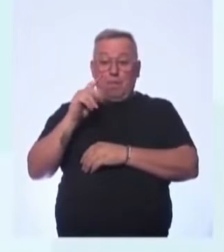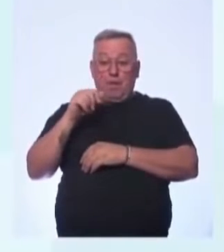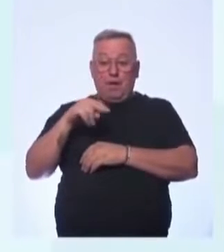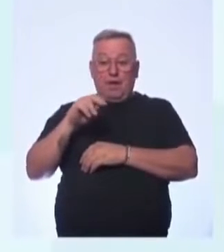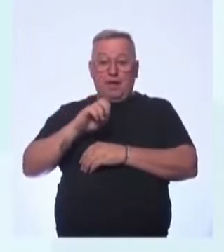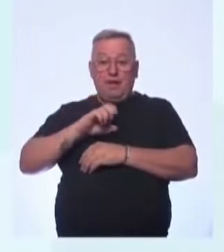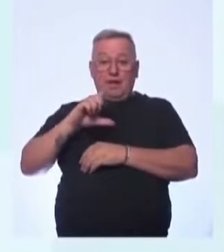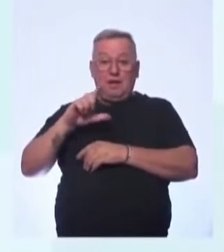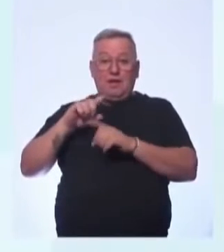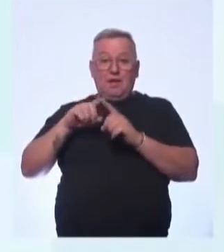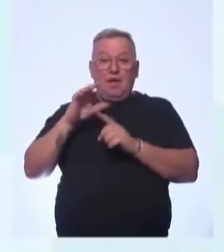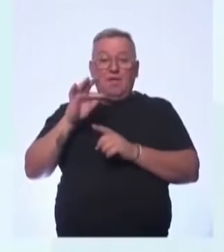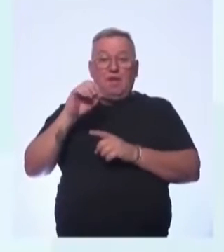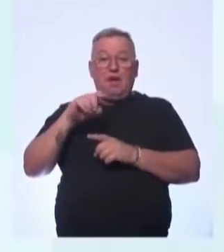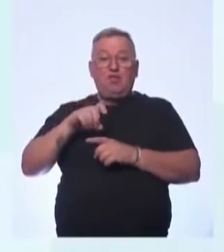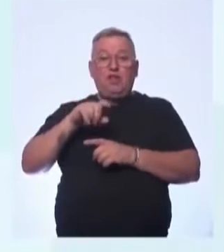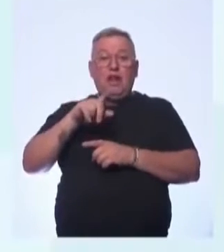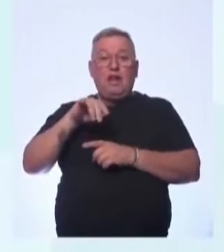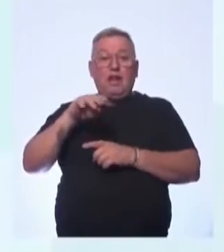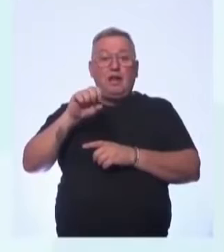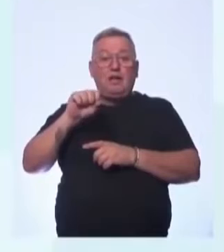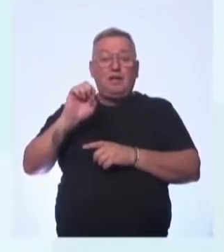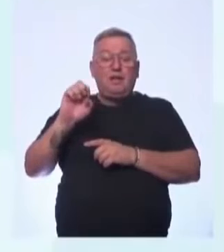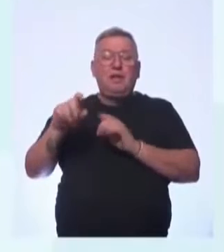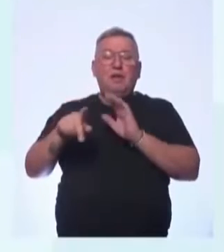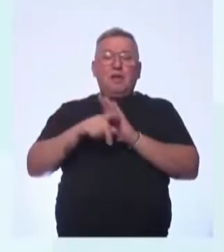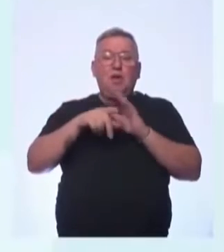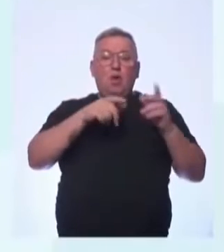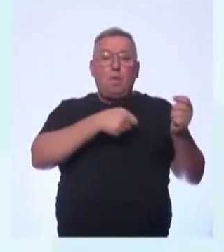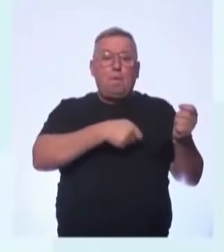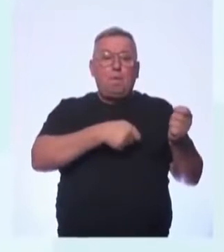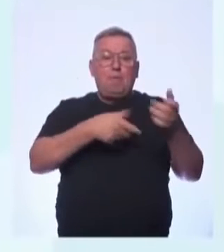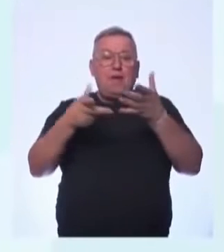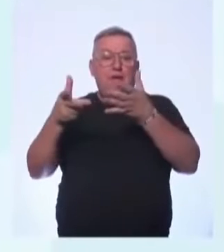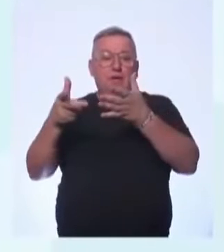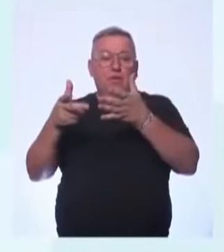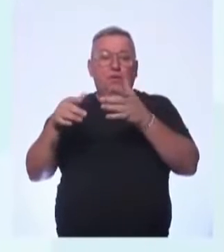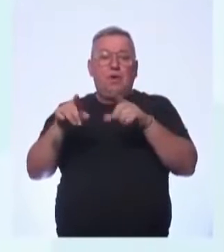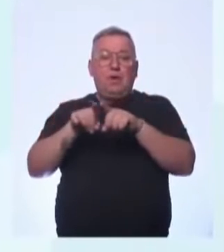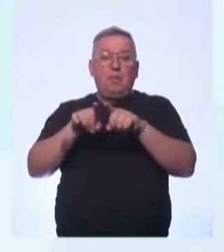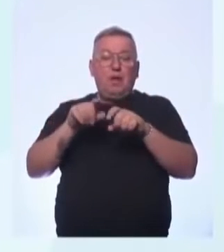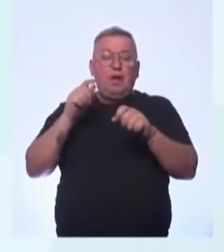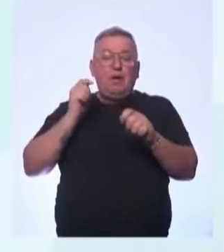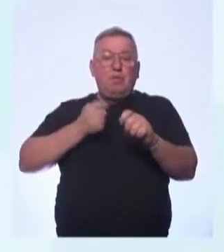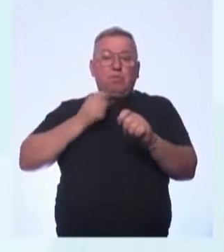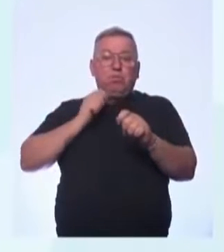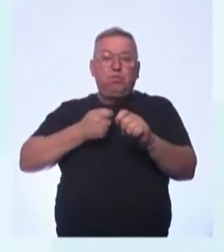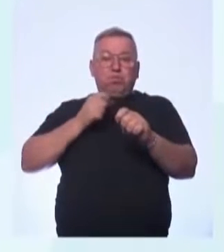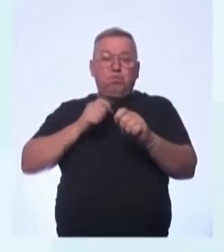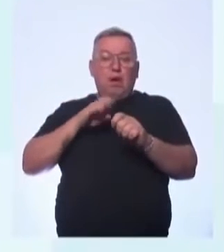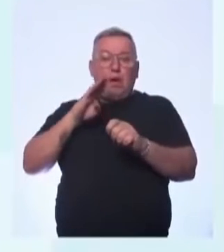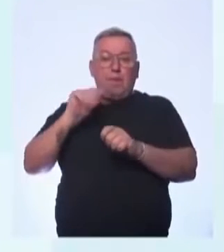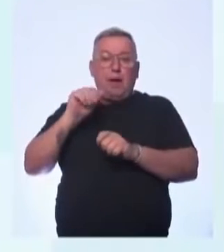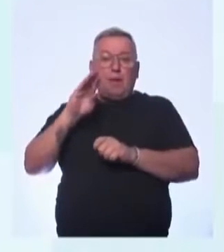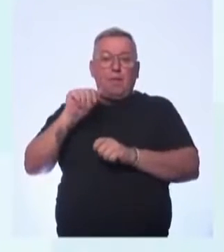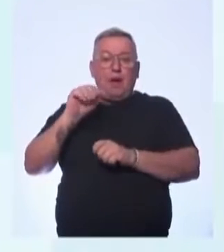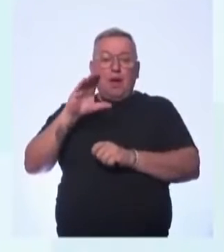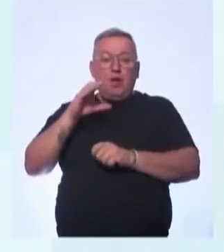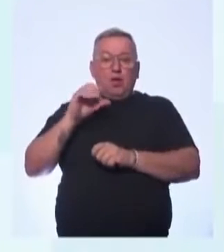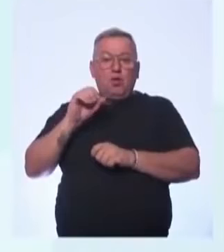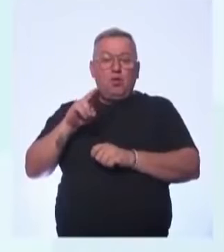os faxinalenses, os próprios pescadores, as quebradeiras de babassu, os